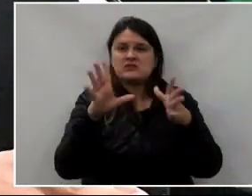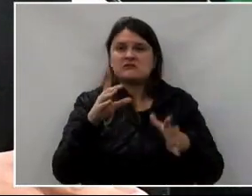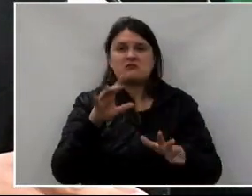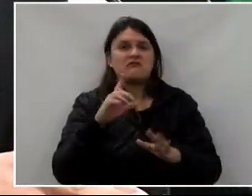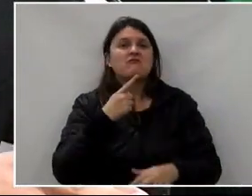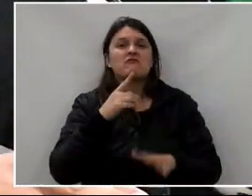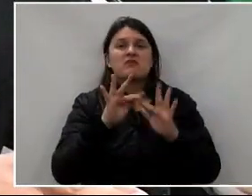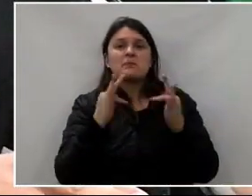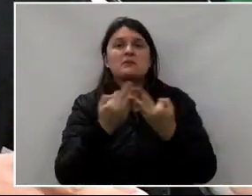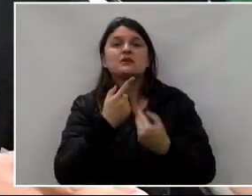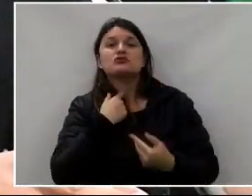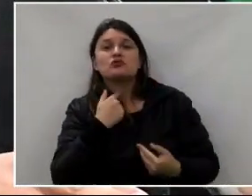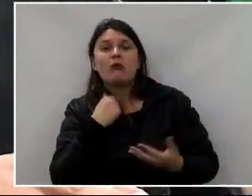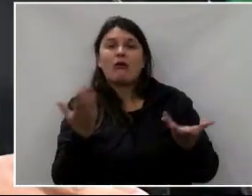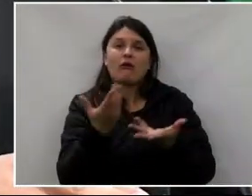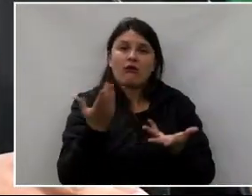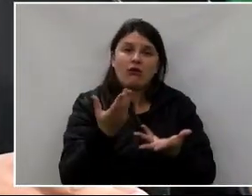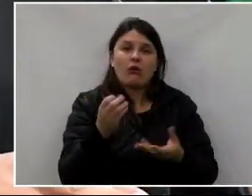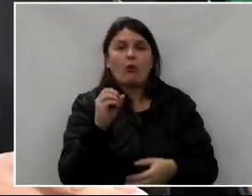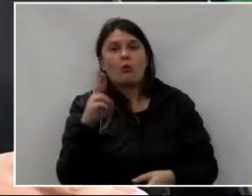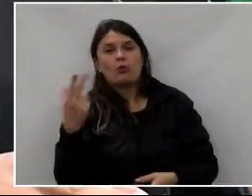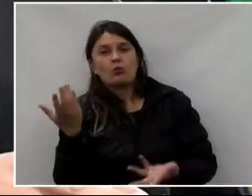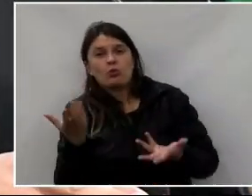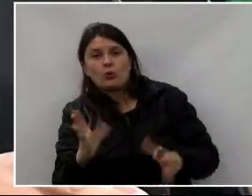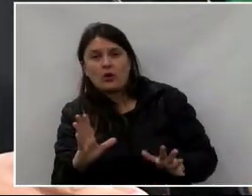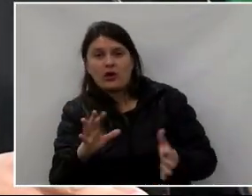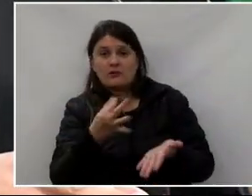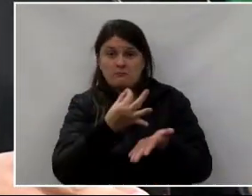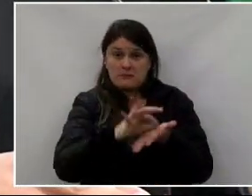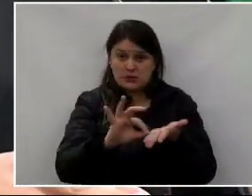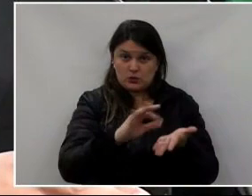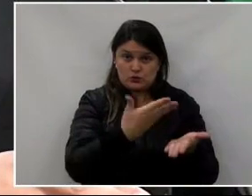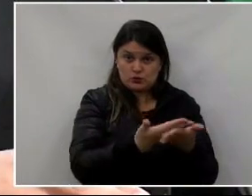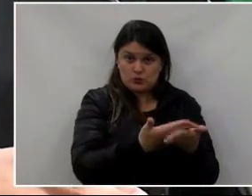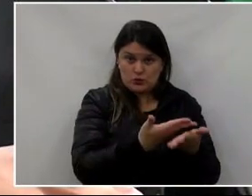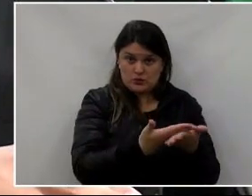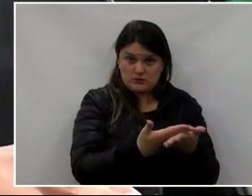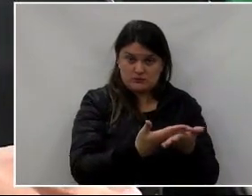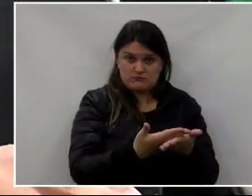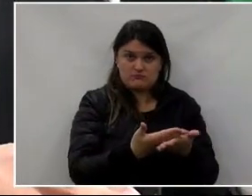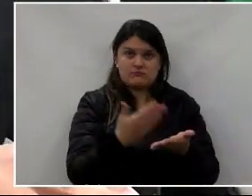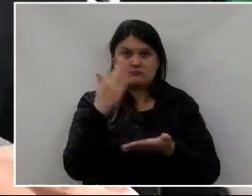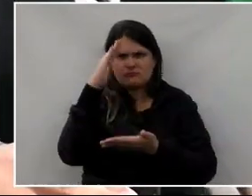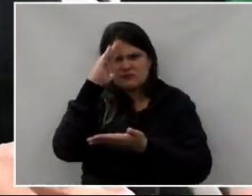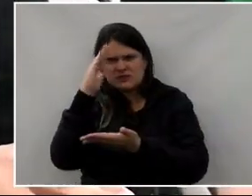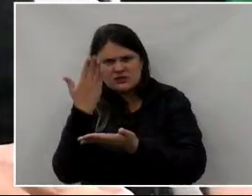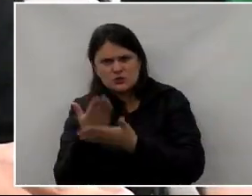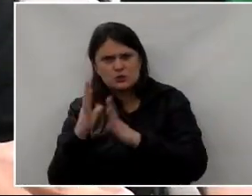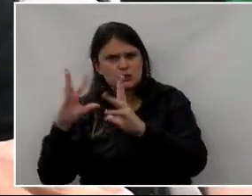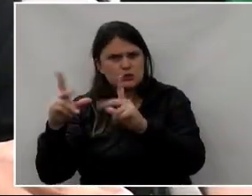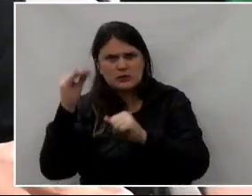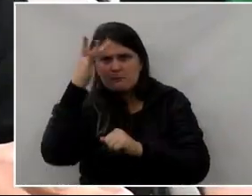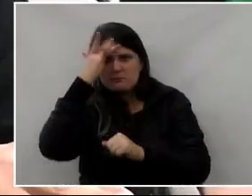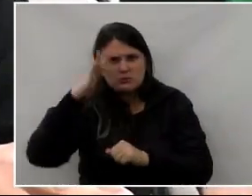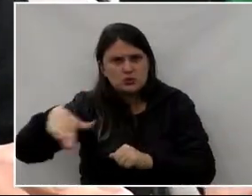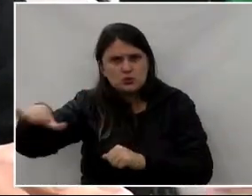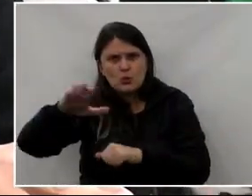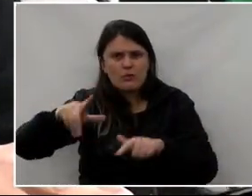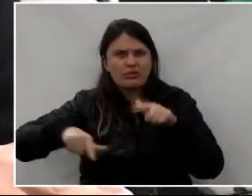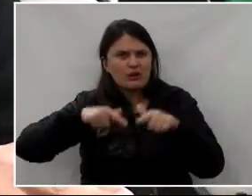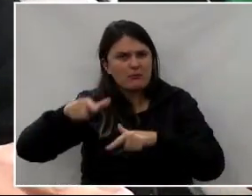pessoas de querer ou não estar ali. Ninguém vai ser obrigado. Então, eu quero agradecer as pessoas envolvidas nesse projeto.